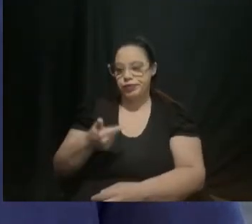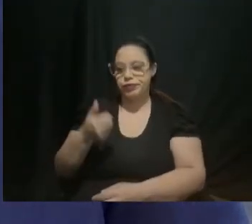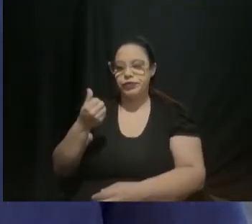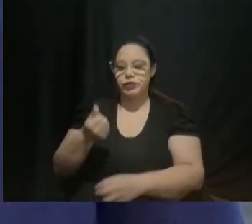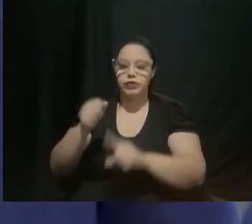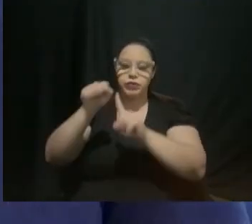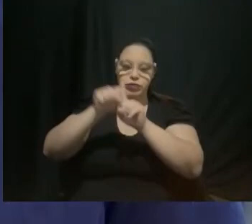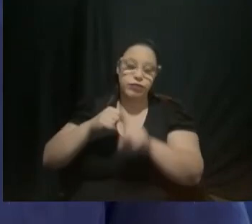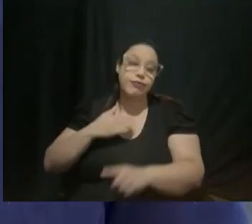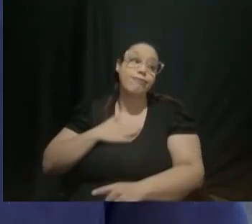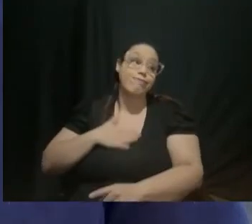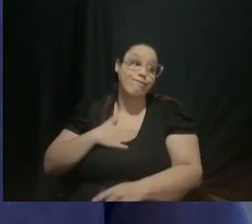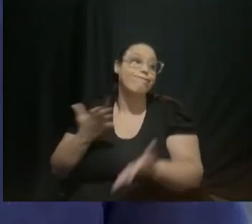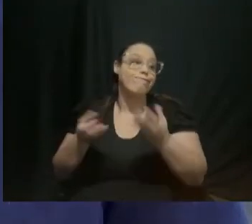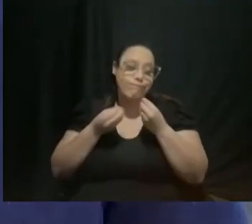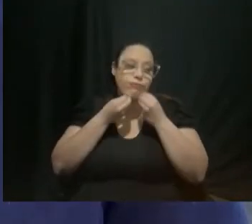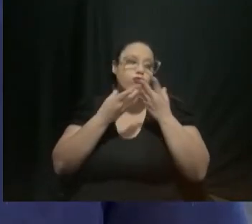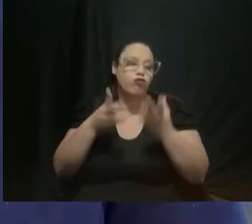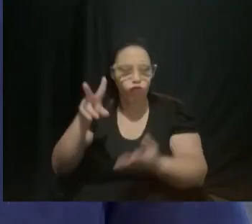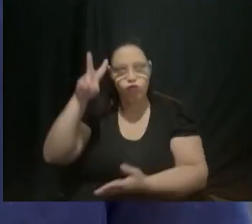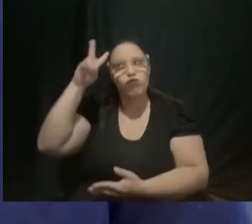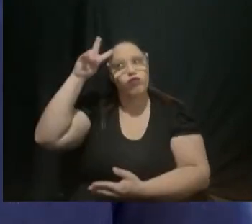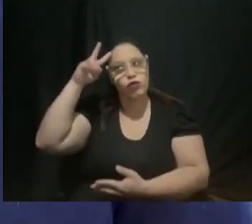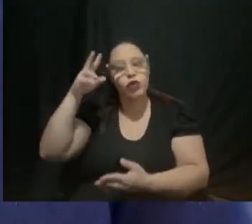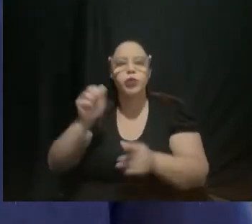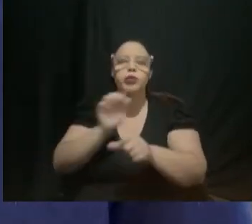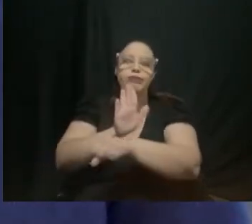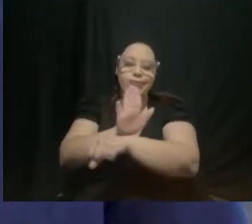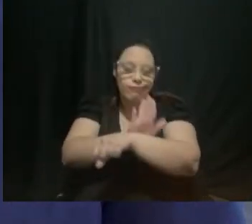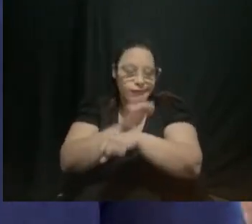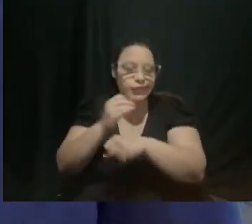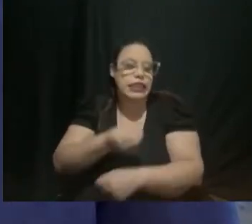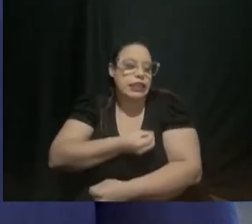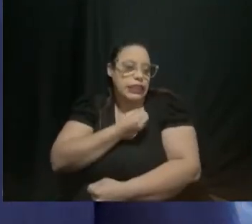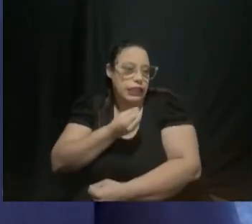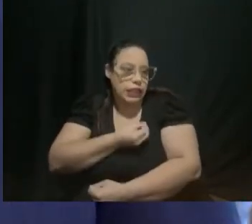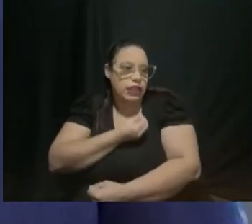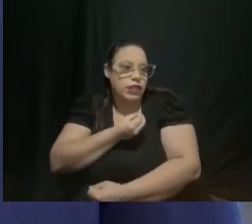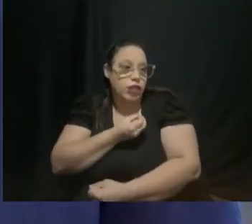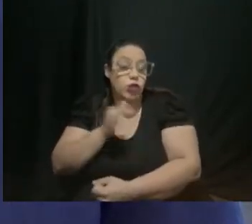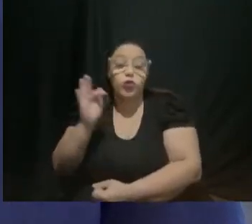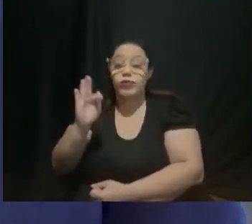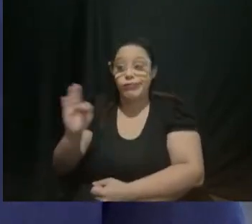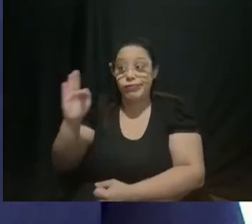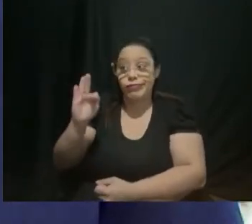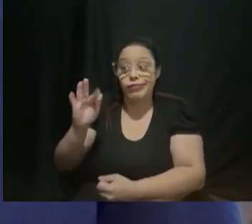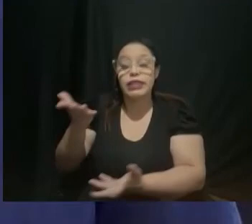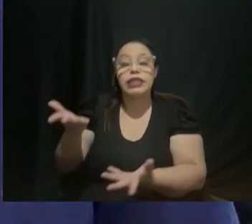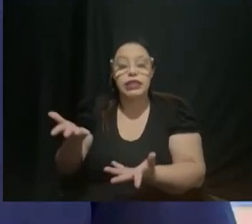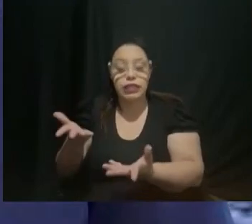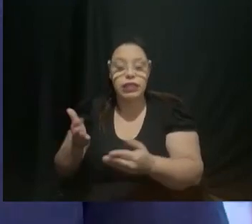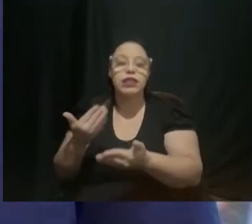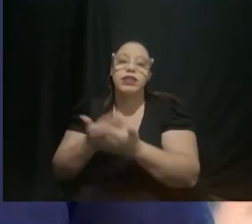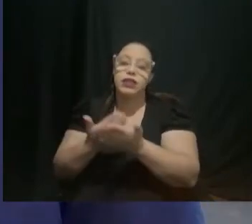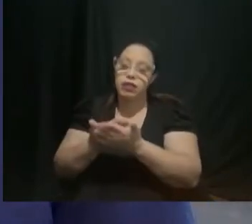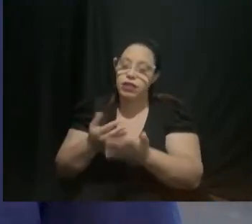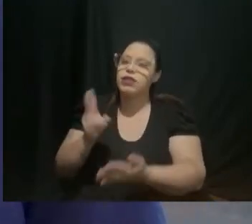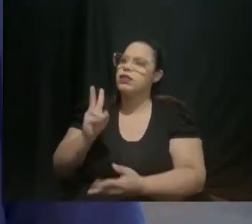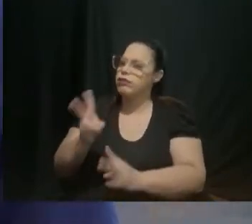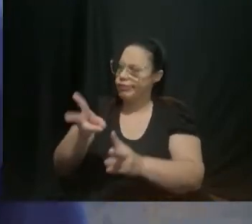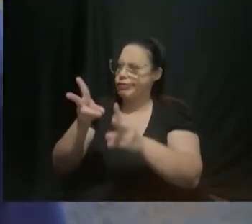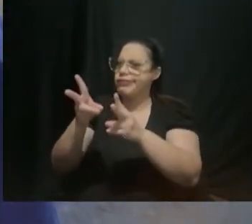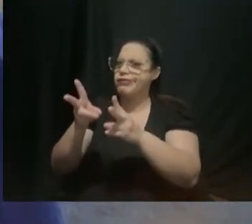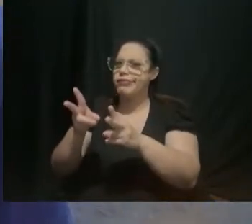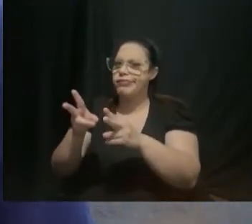sempre bom lembrar que uma pessoa que me ajudou muito na vida me ajudou na faculdade nos estudos então é sempre bom mesmo ajudar Aí no caso ele